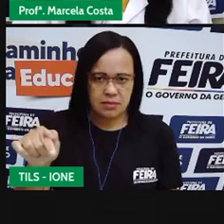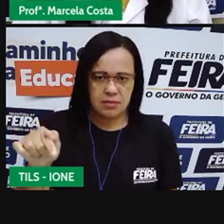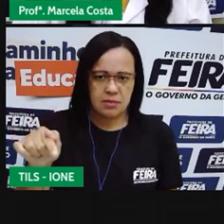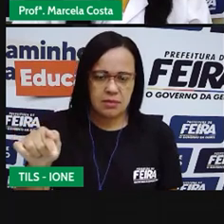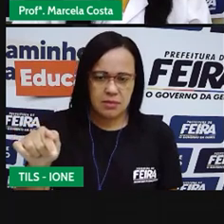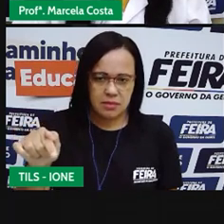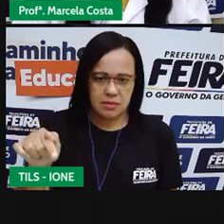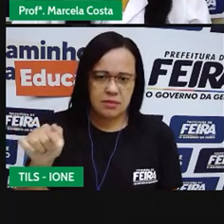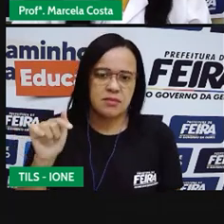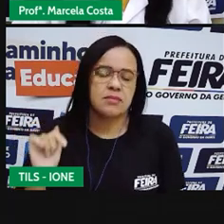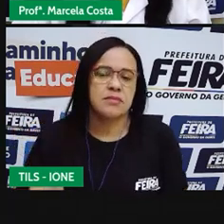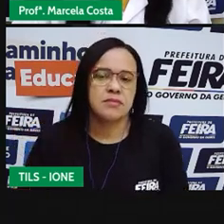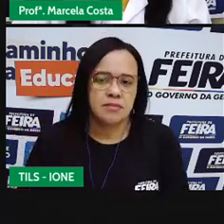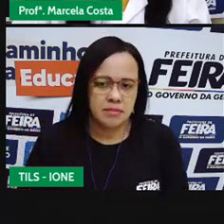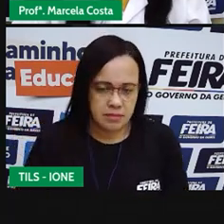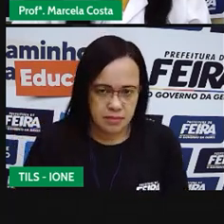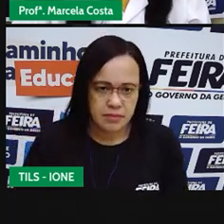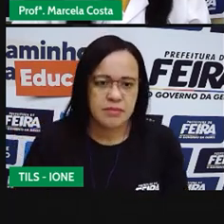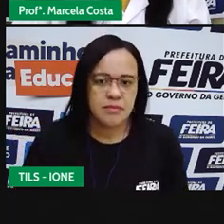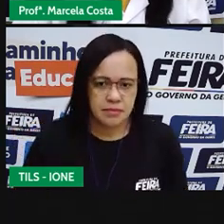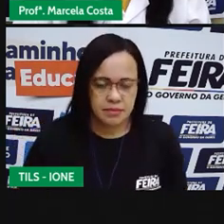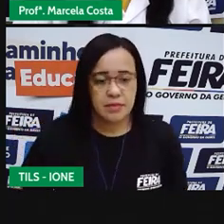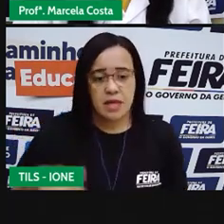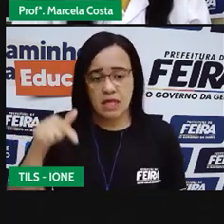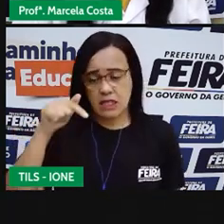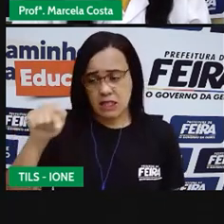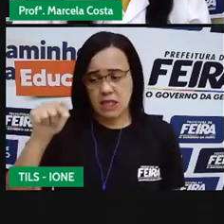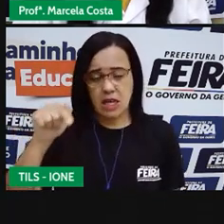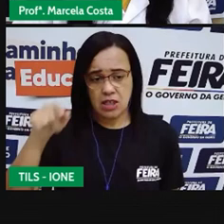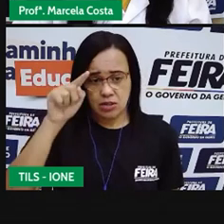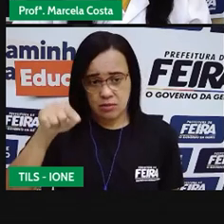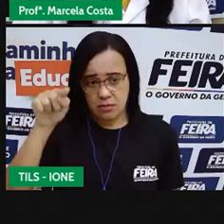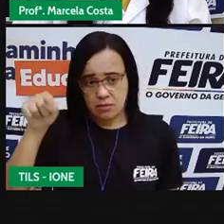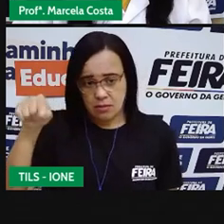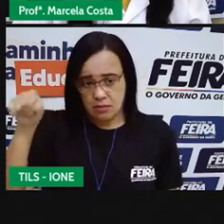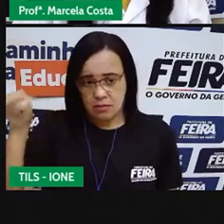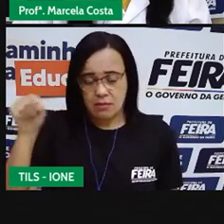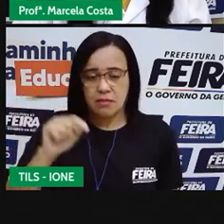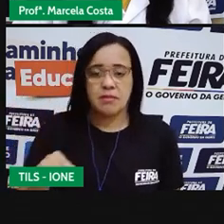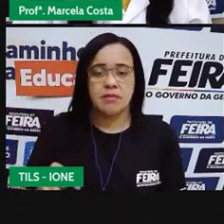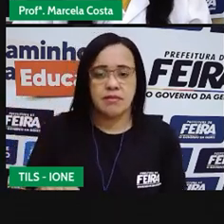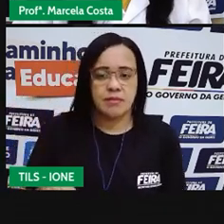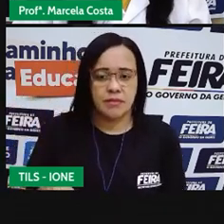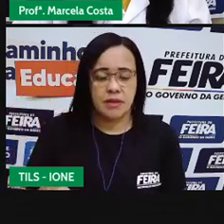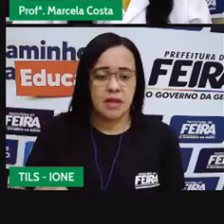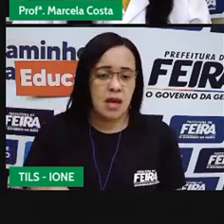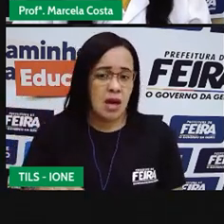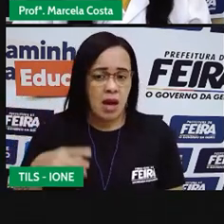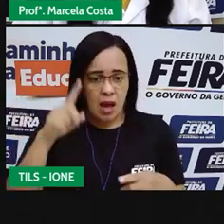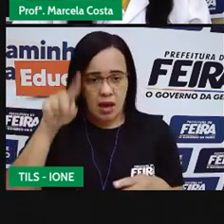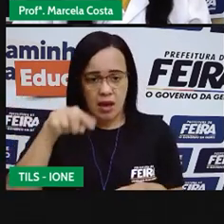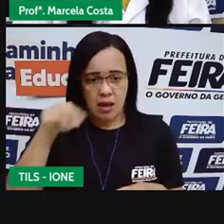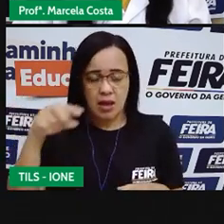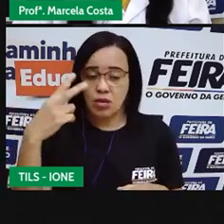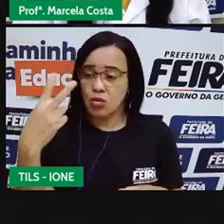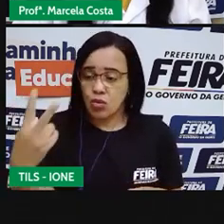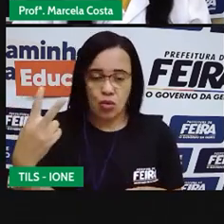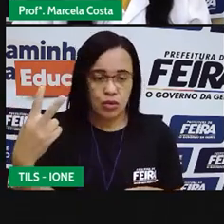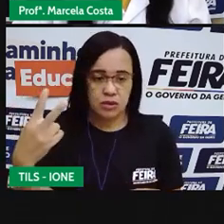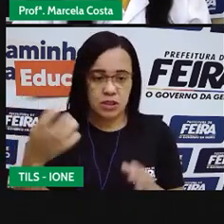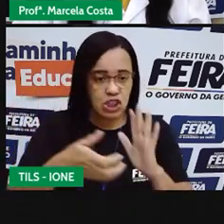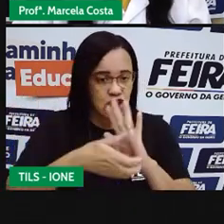7 então eu tenho aqui 7 traçados e eu vou riscar 2 risquei 2